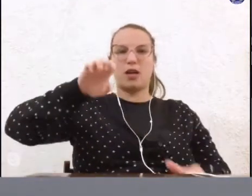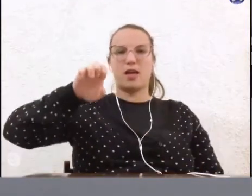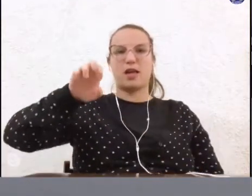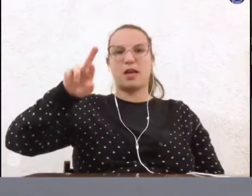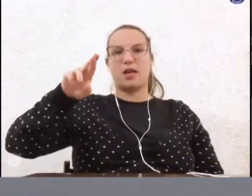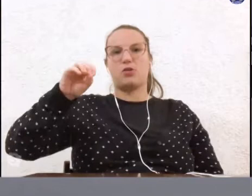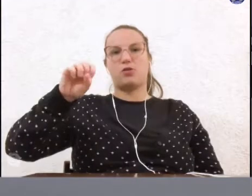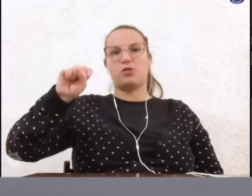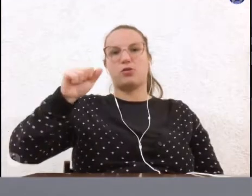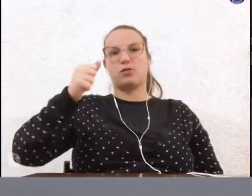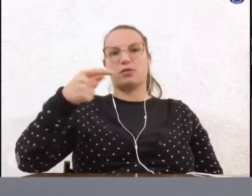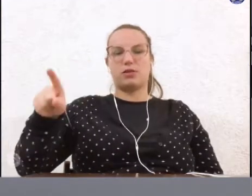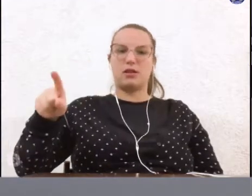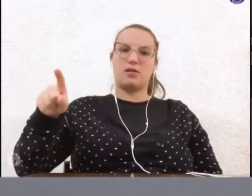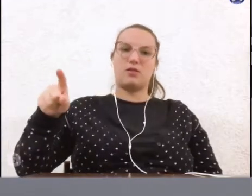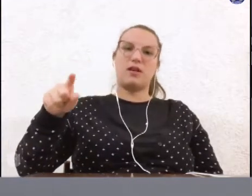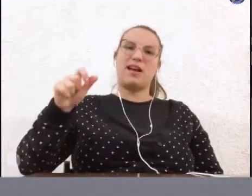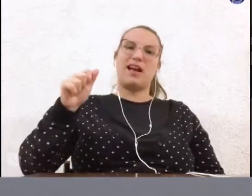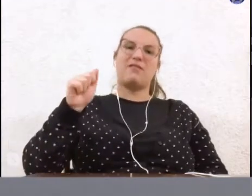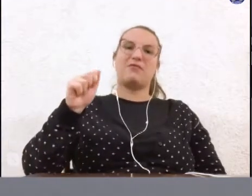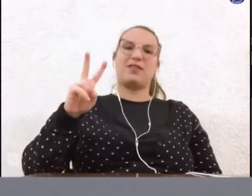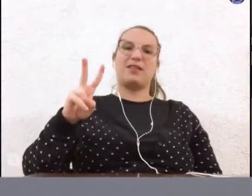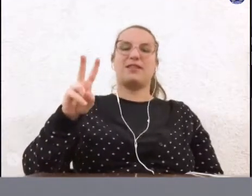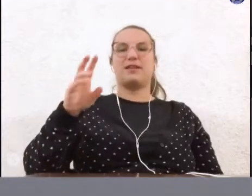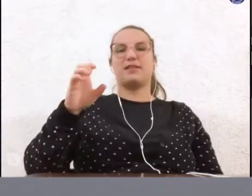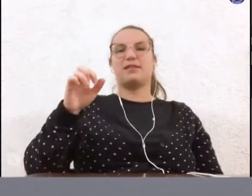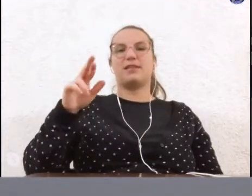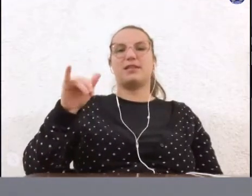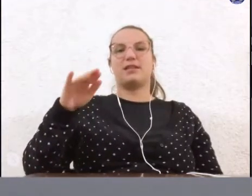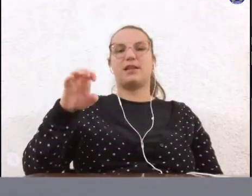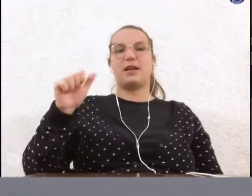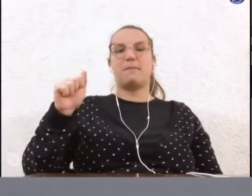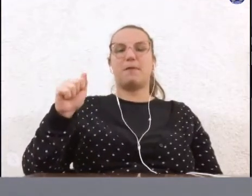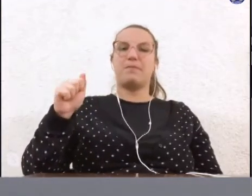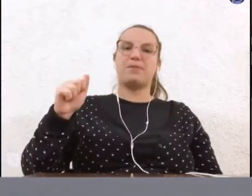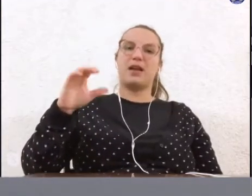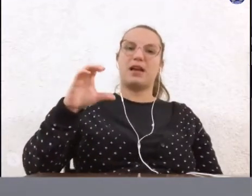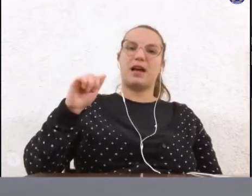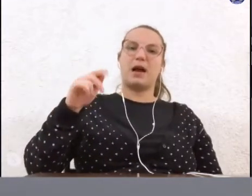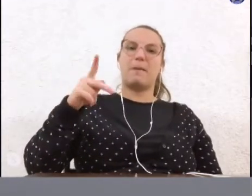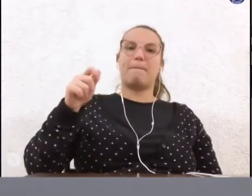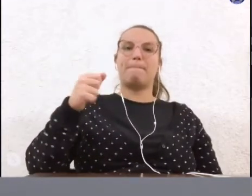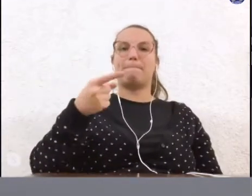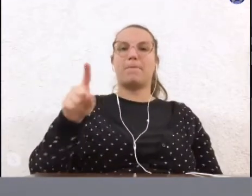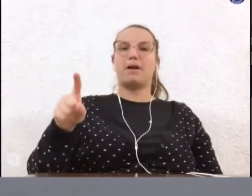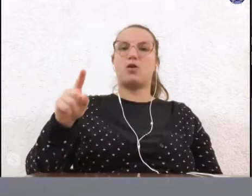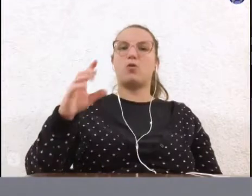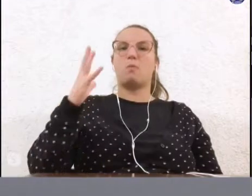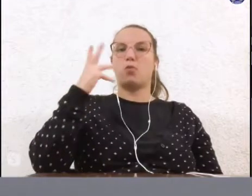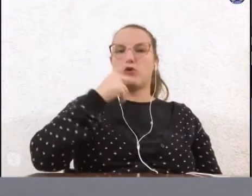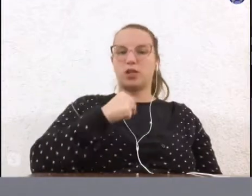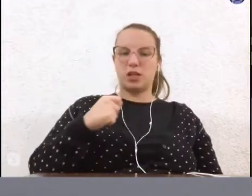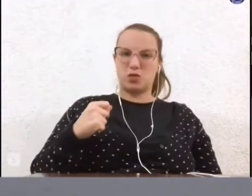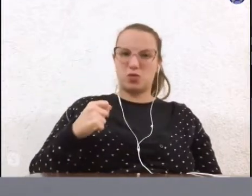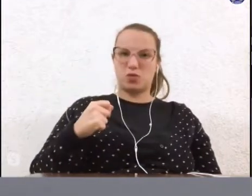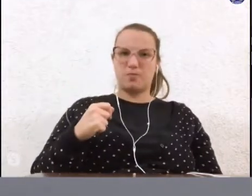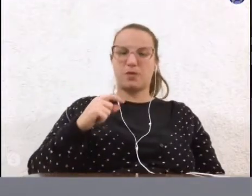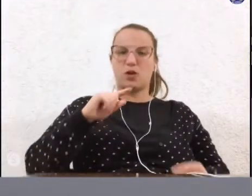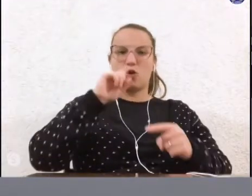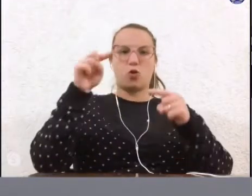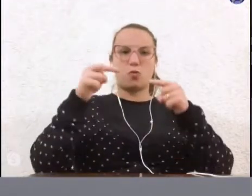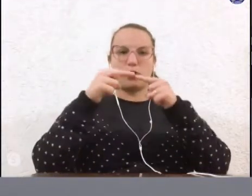Avenida Siriema, no condomínio Capão Bonito, no distrito de Rubião Júnior, objetivando